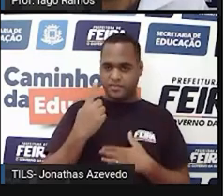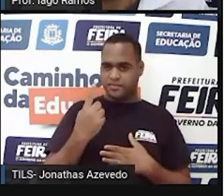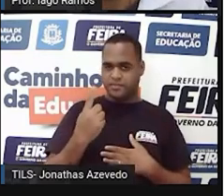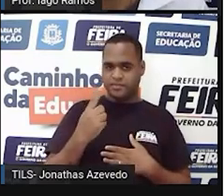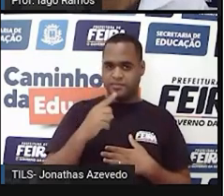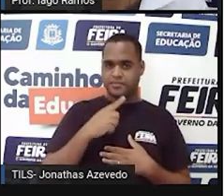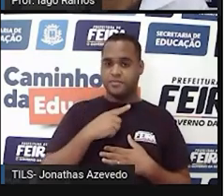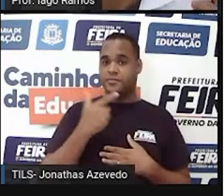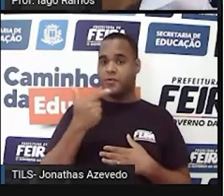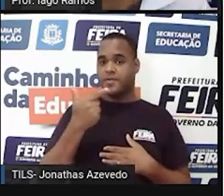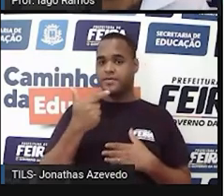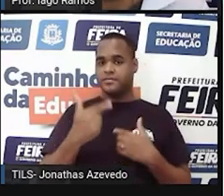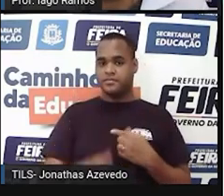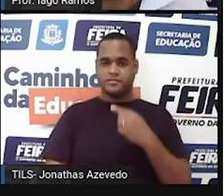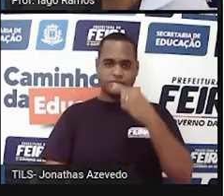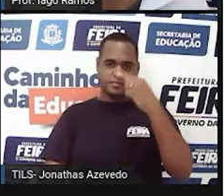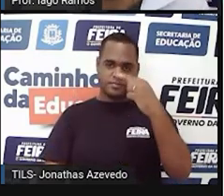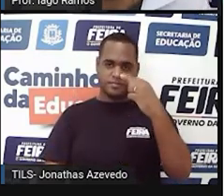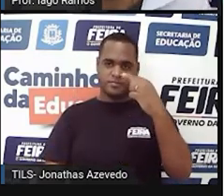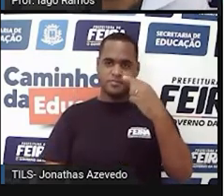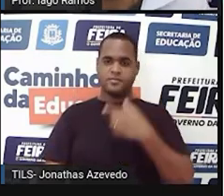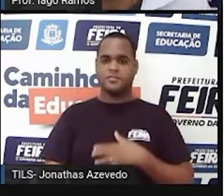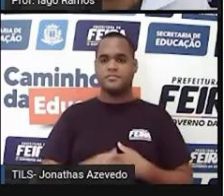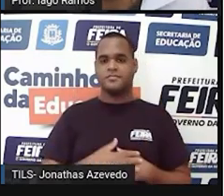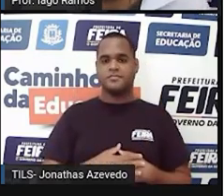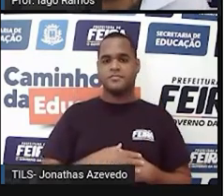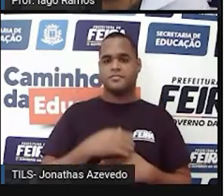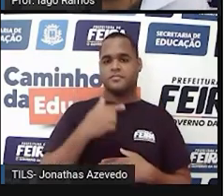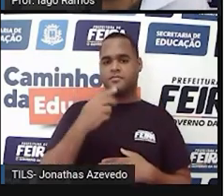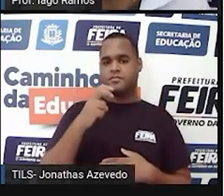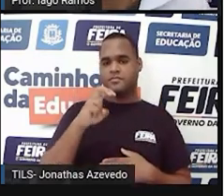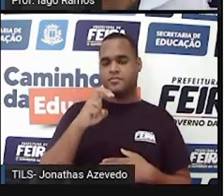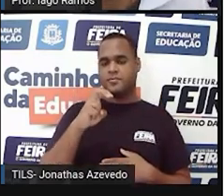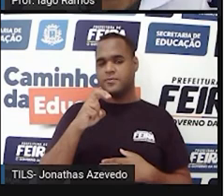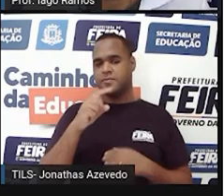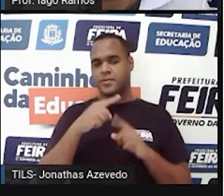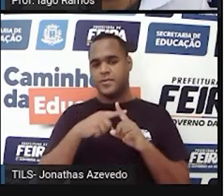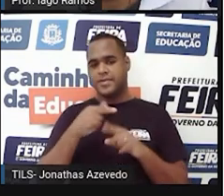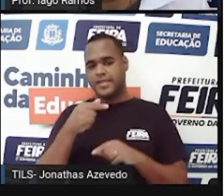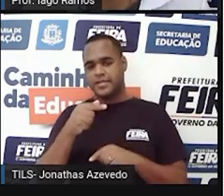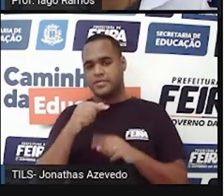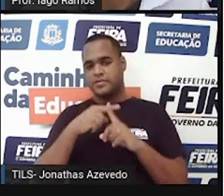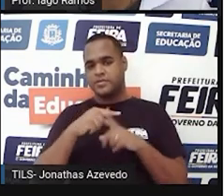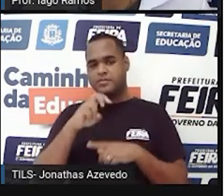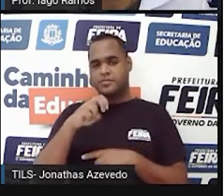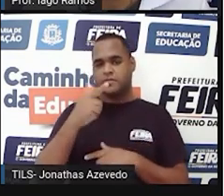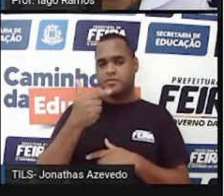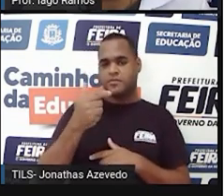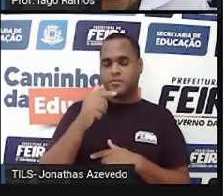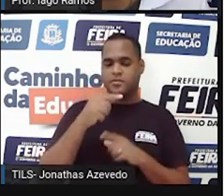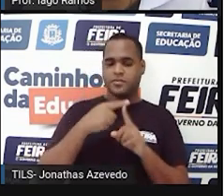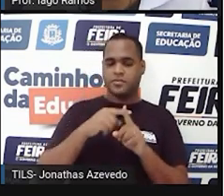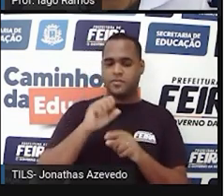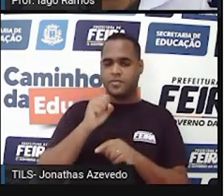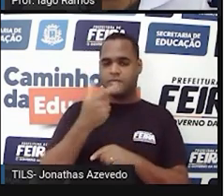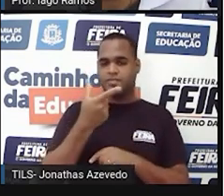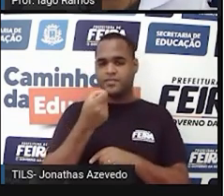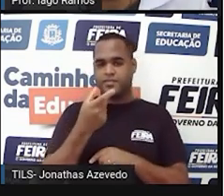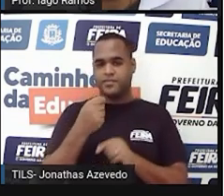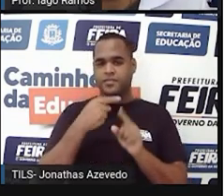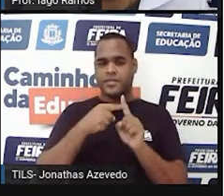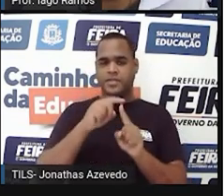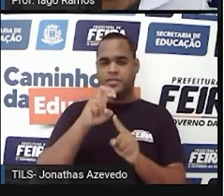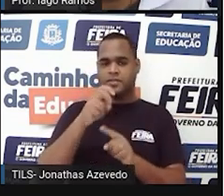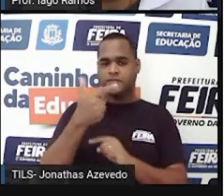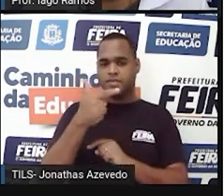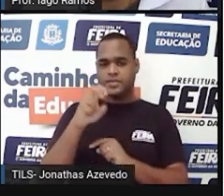o 2 vai lá para cima. 2 mais 5, 7, mais 5, 12, mais 8, 20, mais 5,